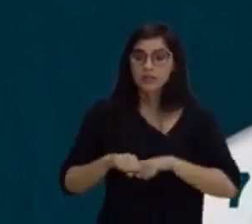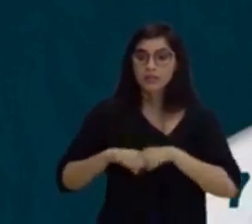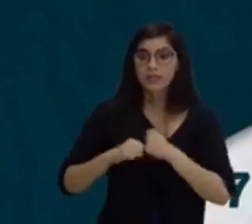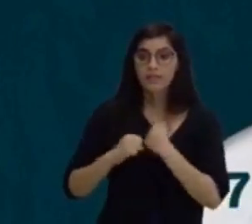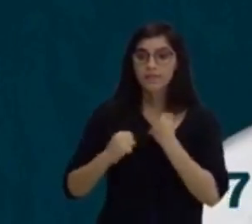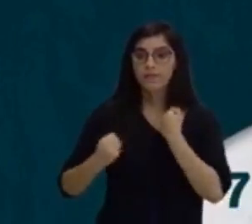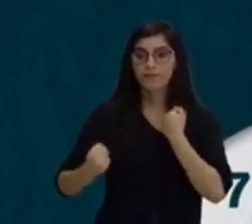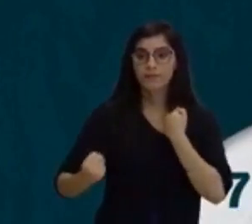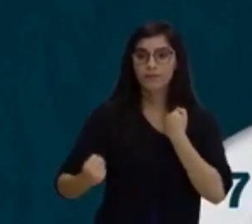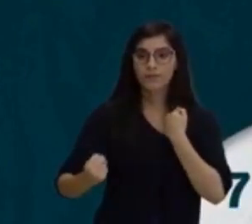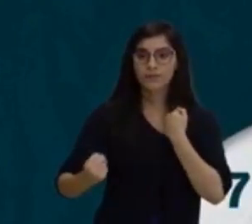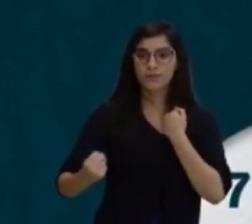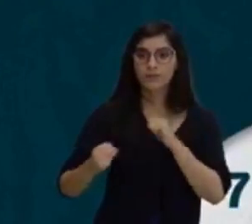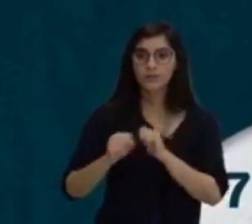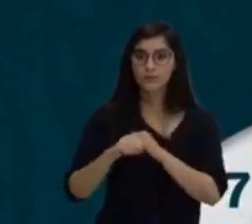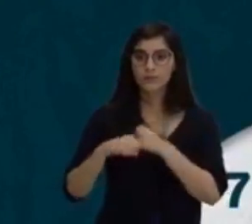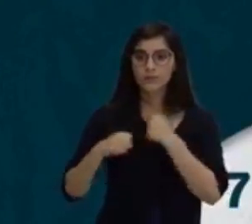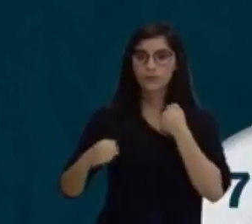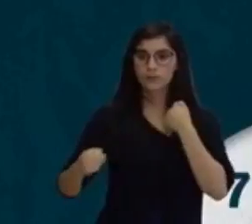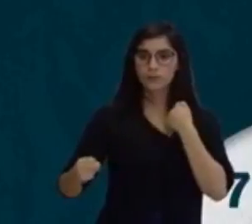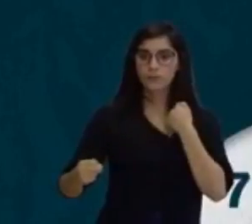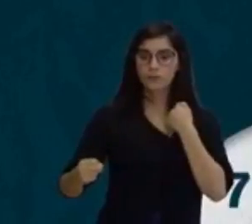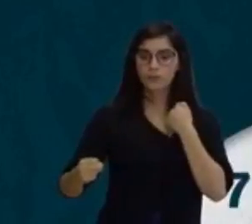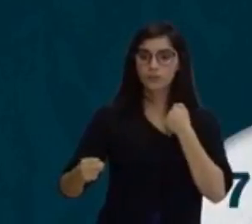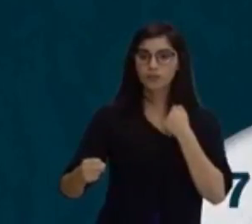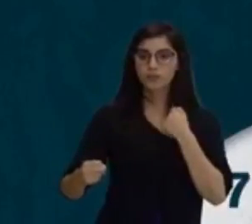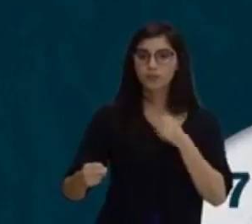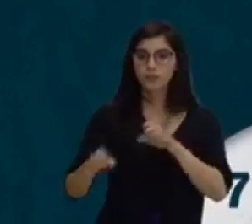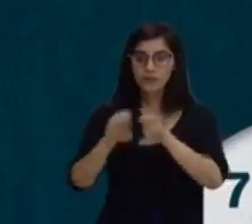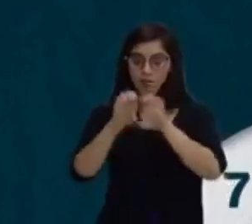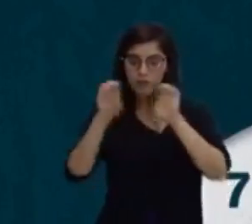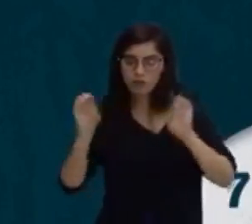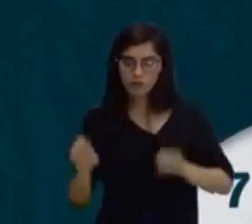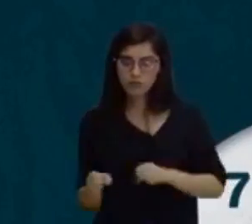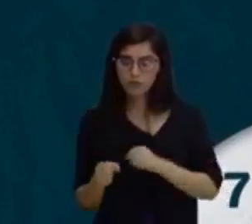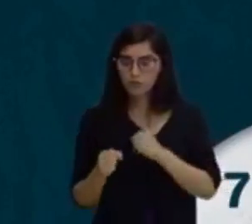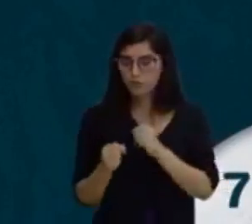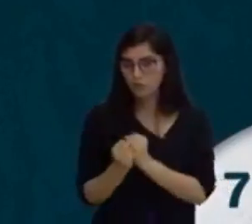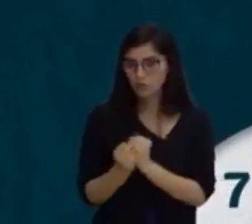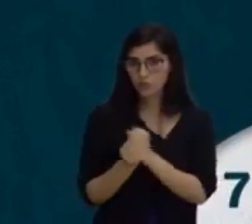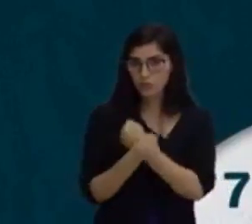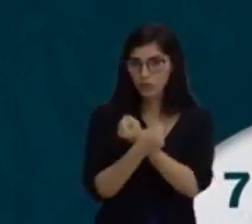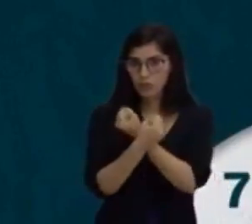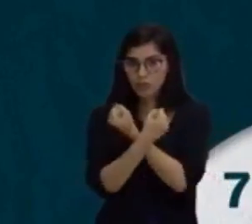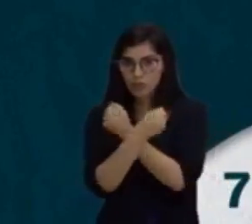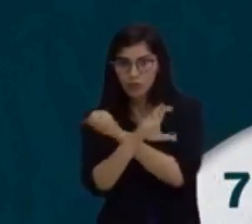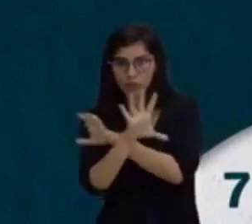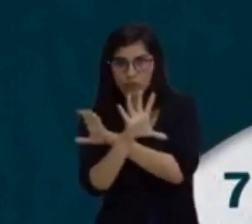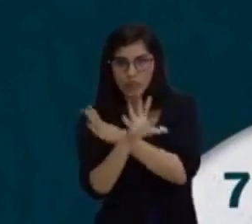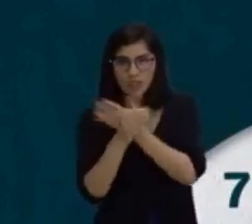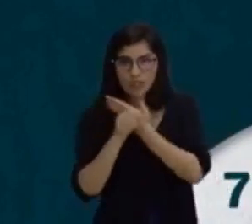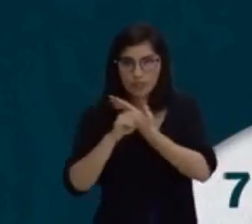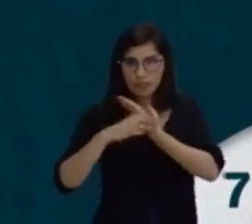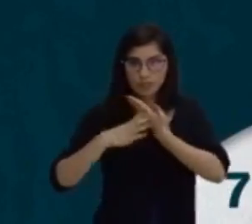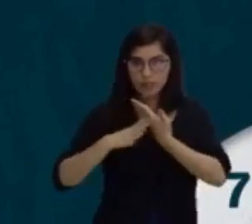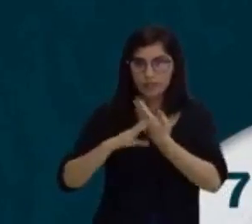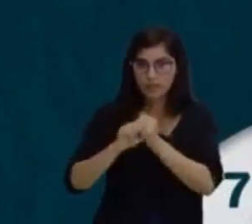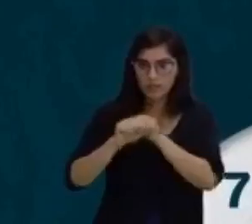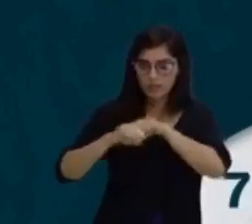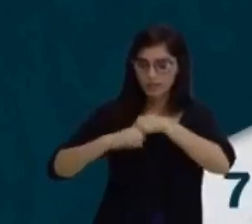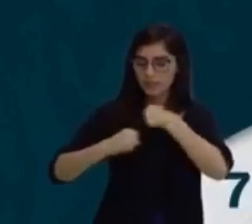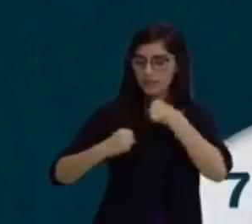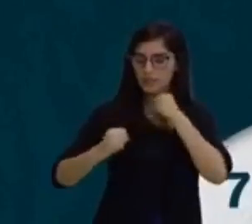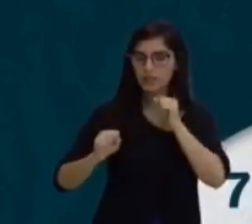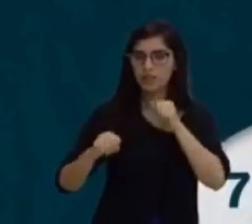olha só. A estrutura muscular muscular esquelética se estender, ela tem uma capacidade